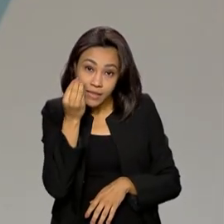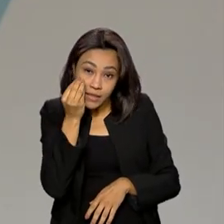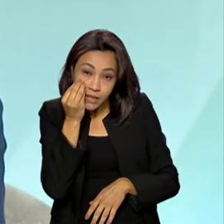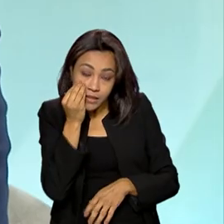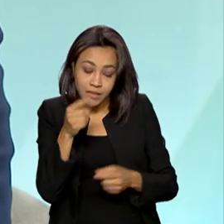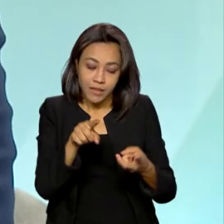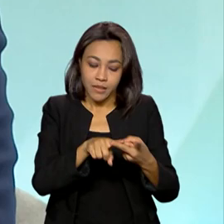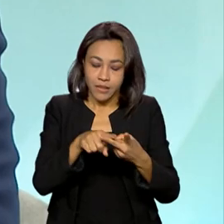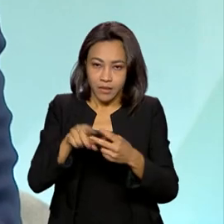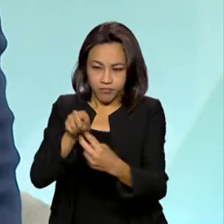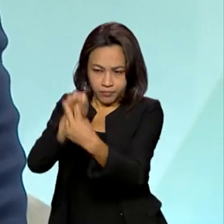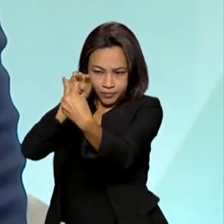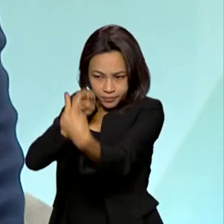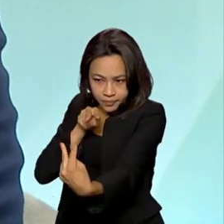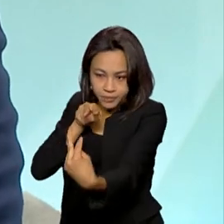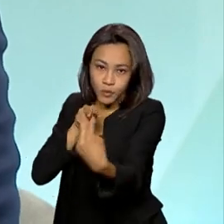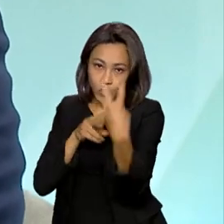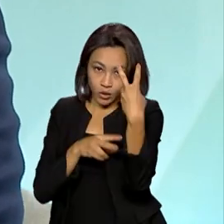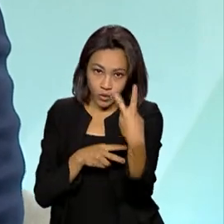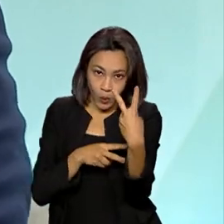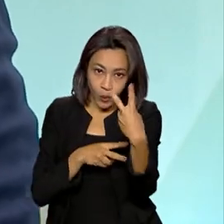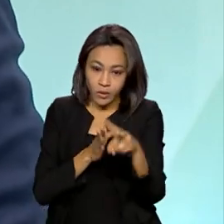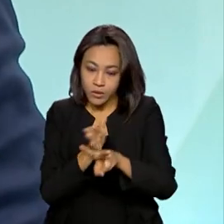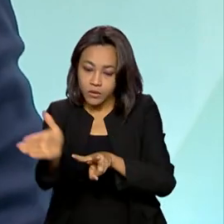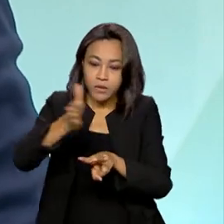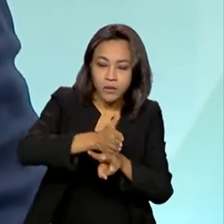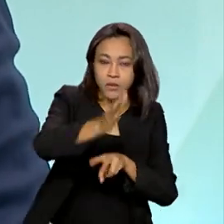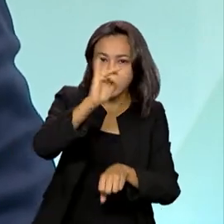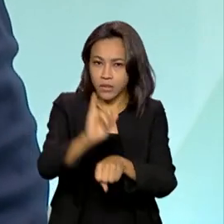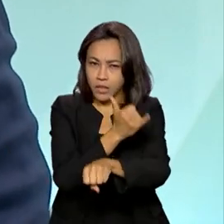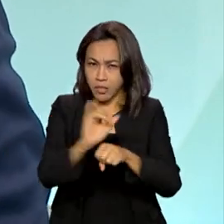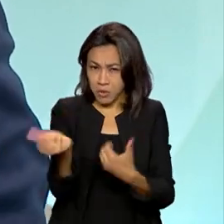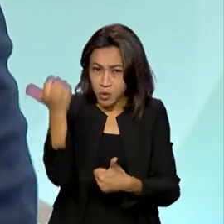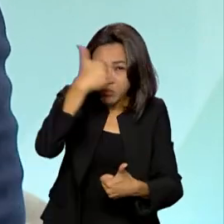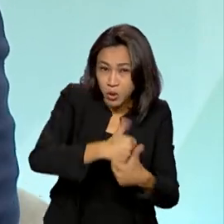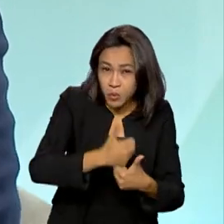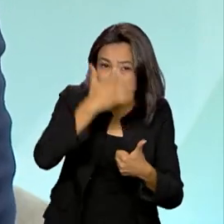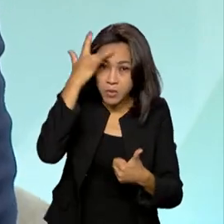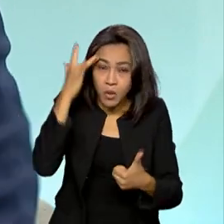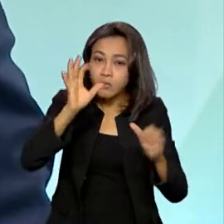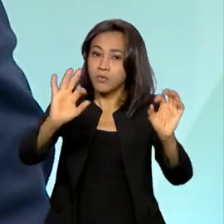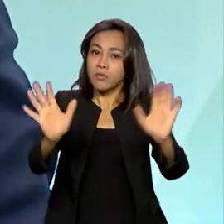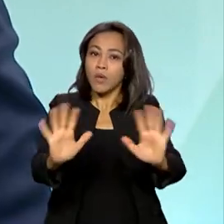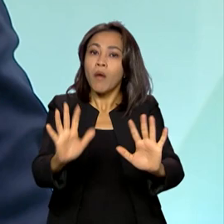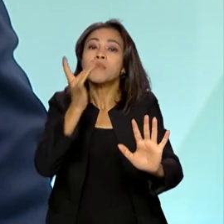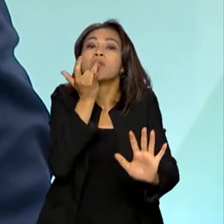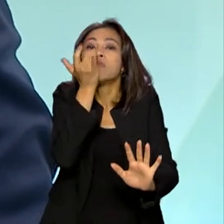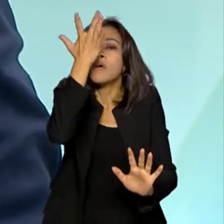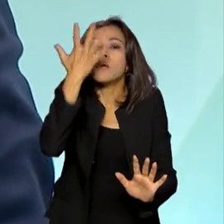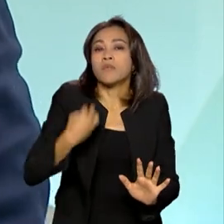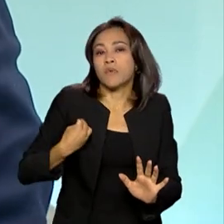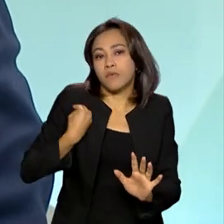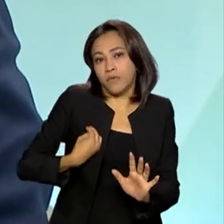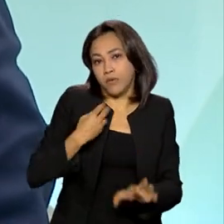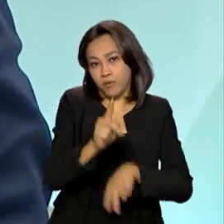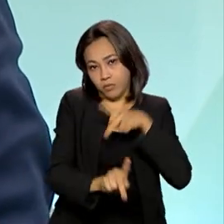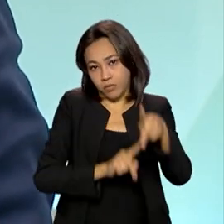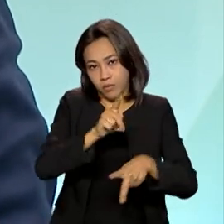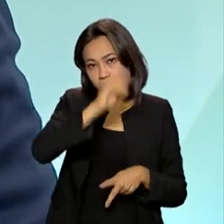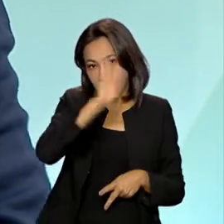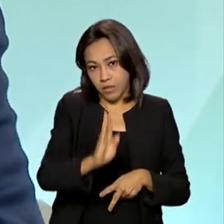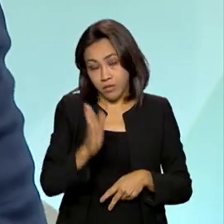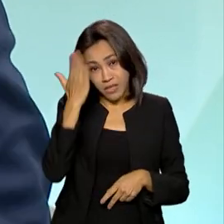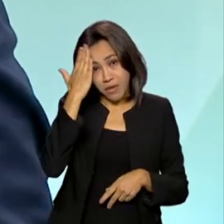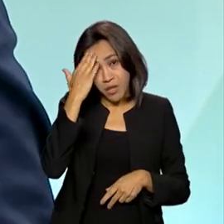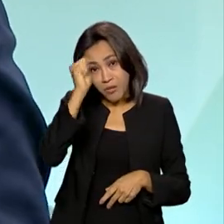teleperícia, eles não vieram para substituir mão de obra. Eles vieram para facilitar a vida do brasileiro. A gente tem que pensar que o